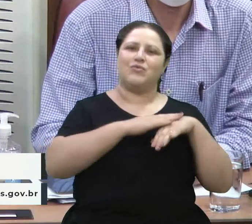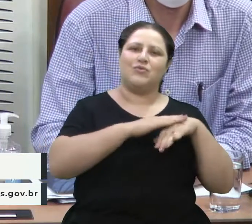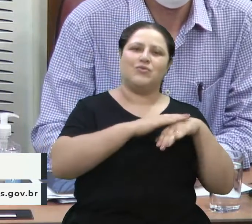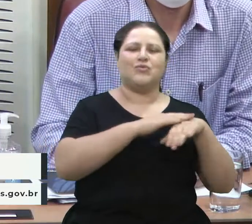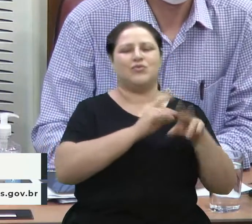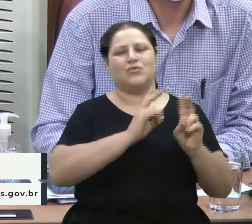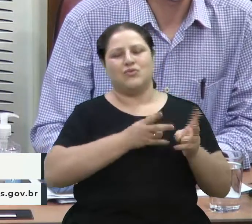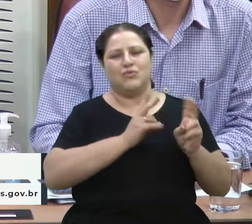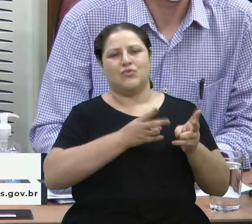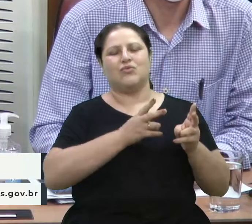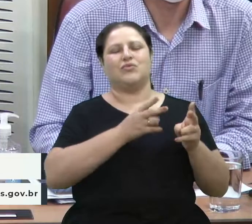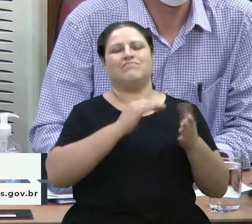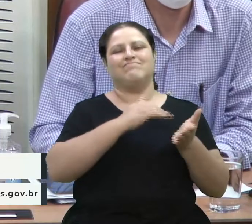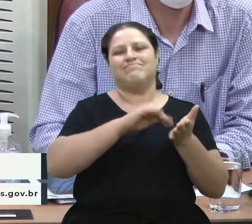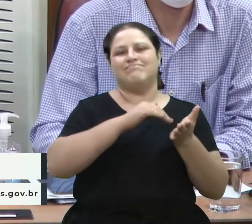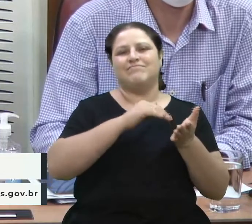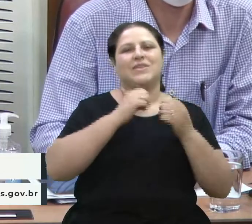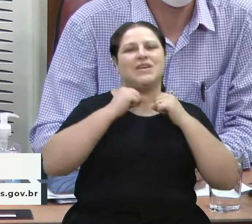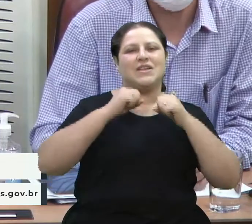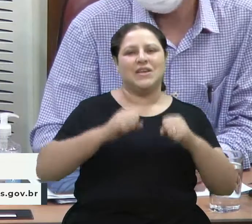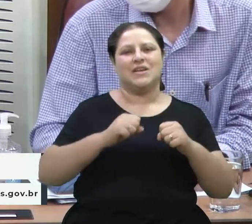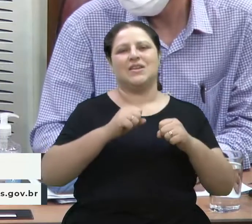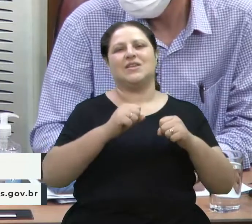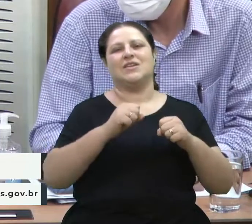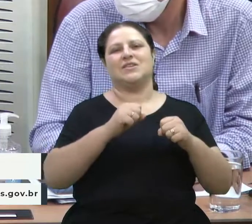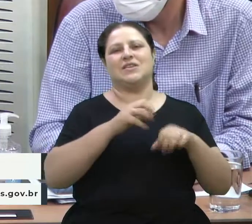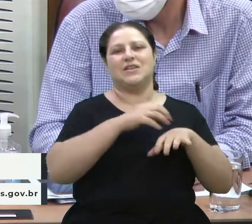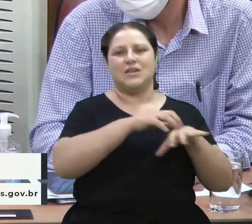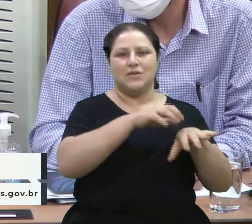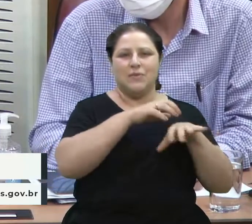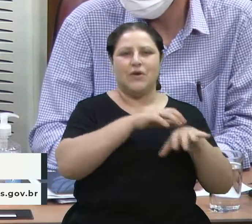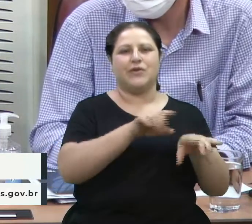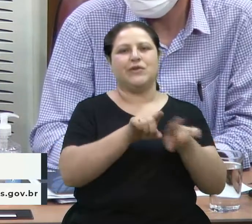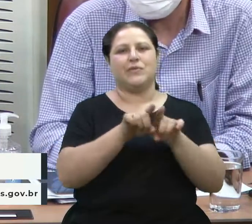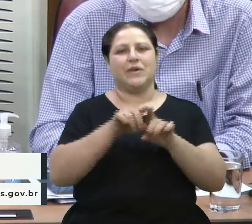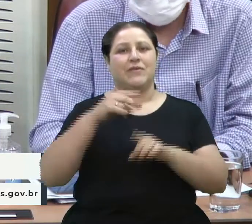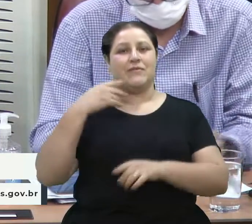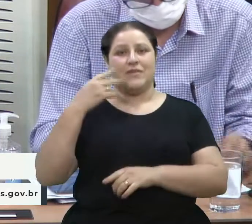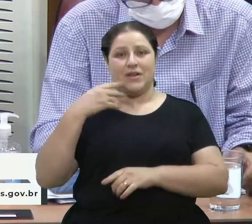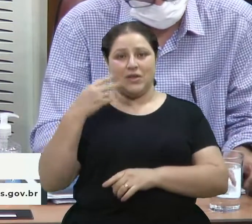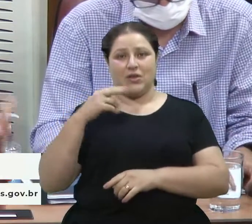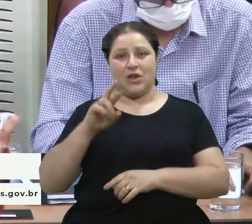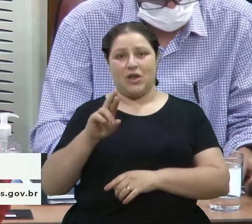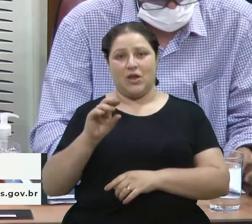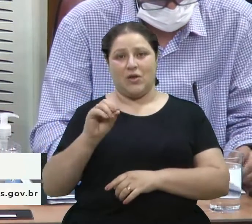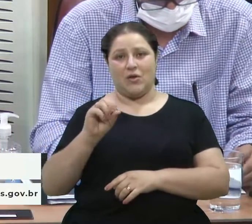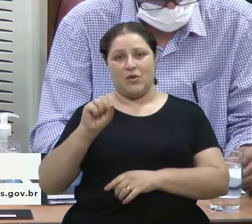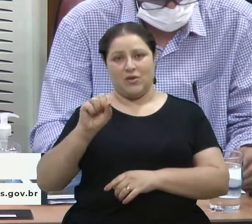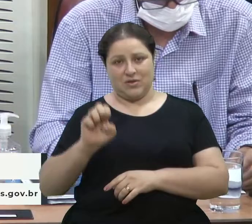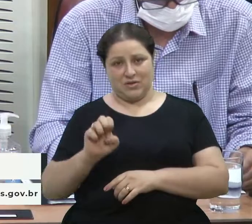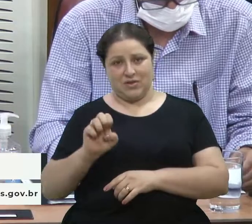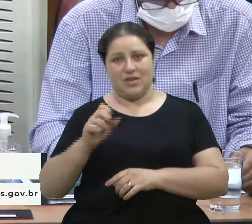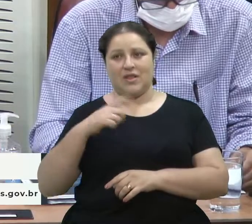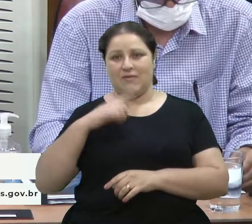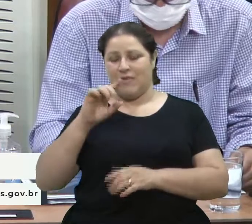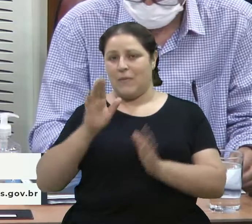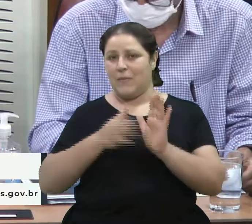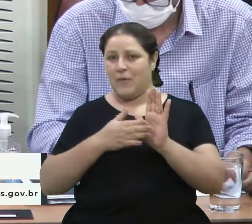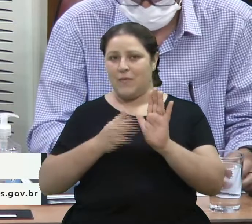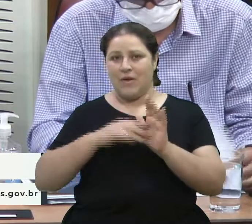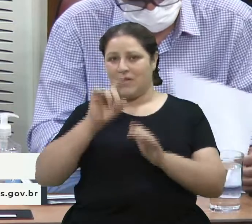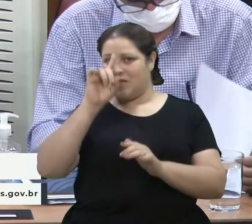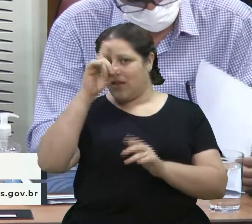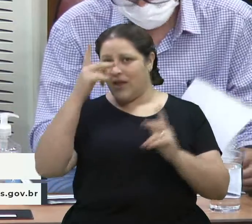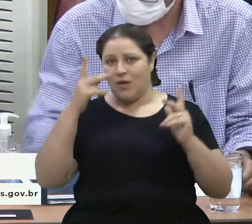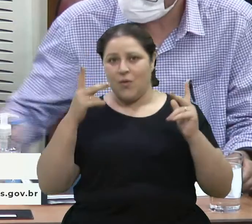Secretaria dos Transportes e a vereadora Rose, que propôs também essa ideia, que é a mesma ideia do governo, então que bom, eu acho que a gente